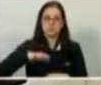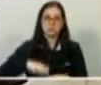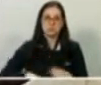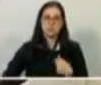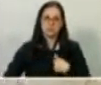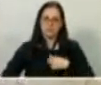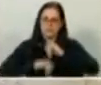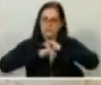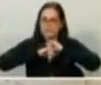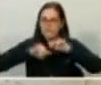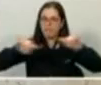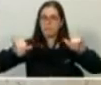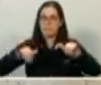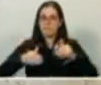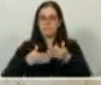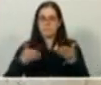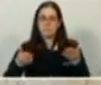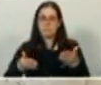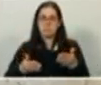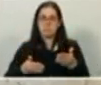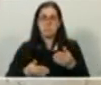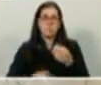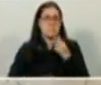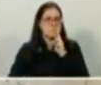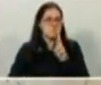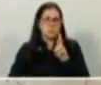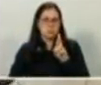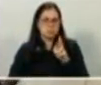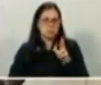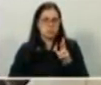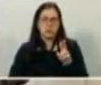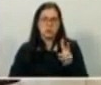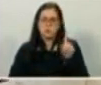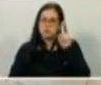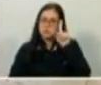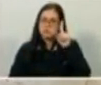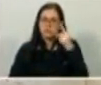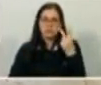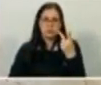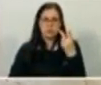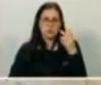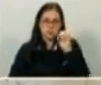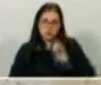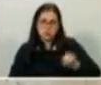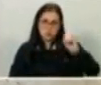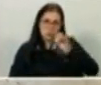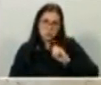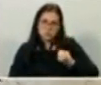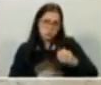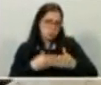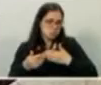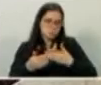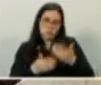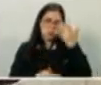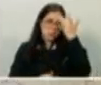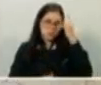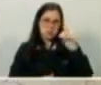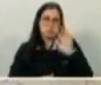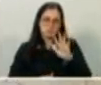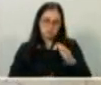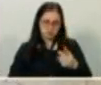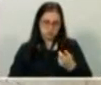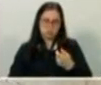registrado, independente de qual o resultado de 2 de outubro, que eu tenho muita satisfação e muito orgulho,